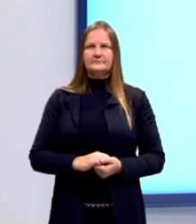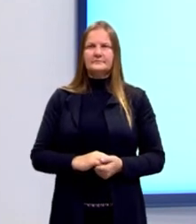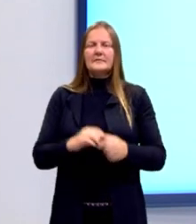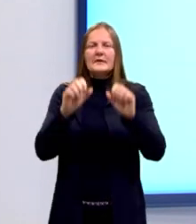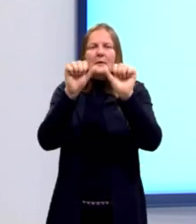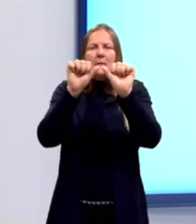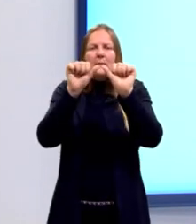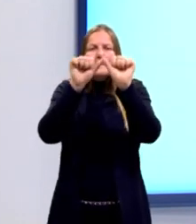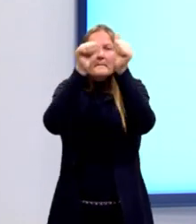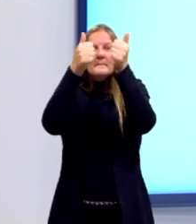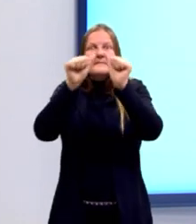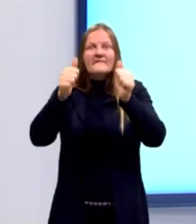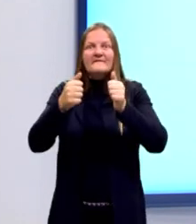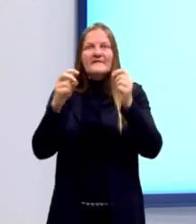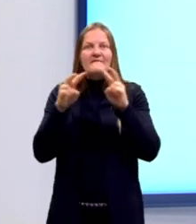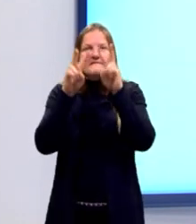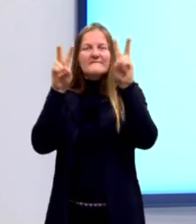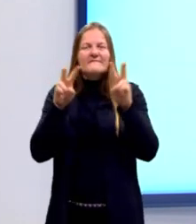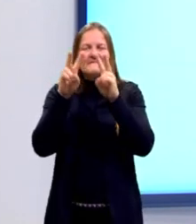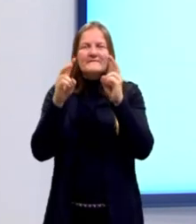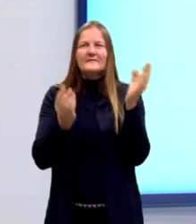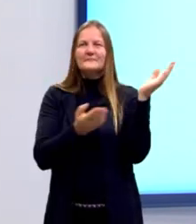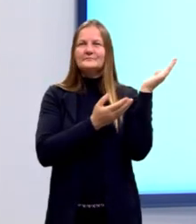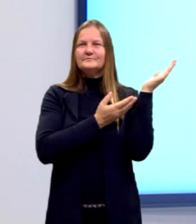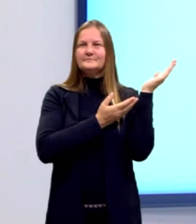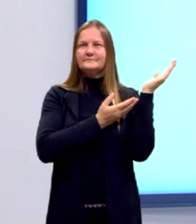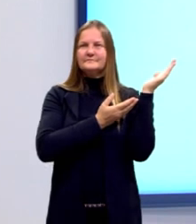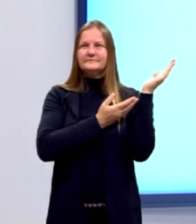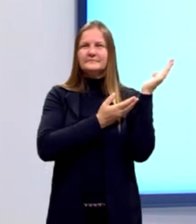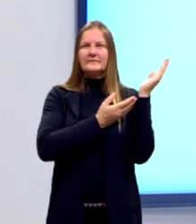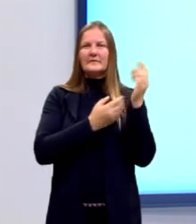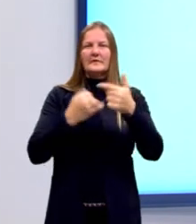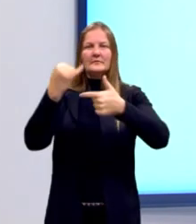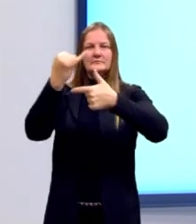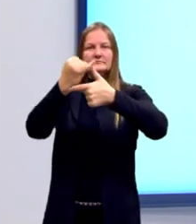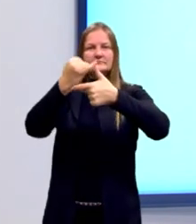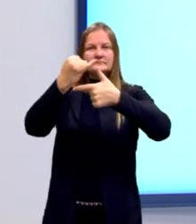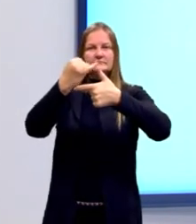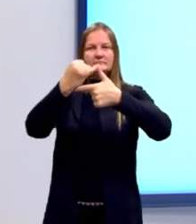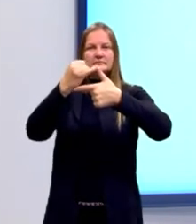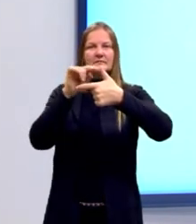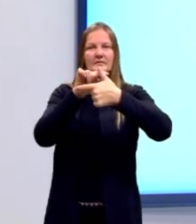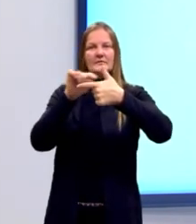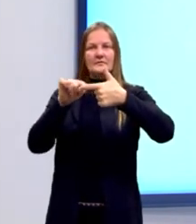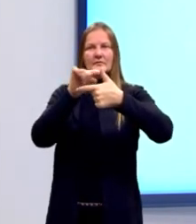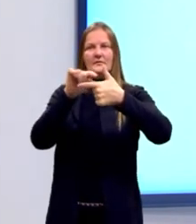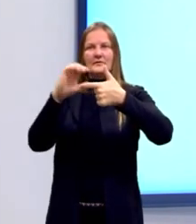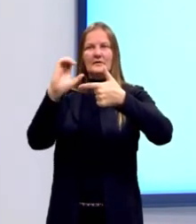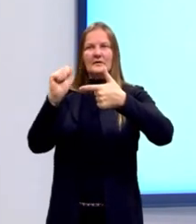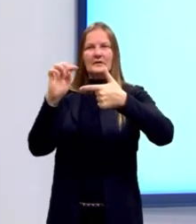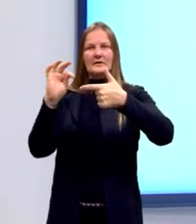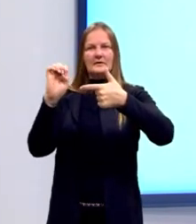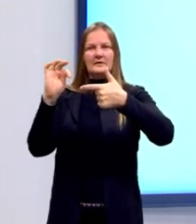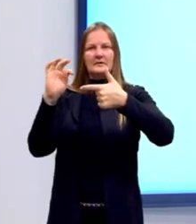Aqui, então, identifiquei para vocês a hipotenusa e também os catetos.